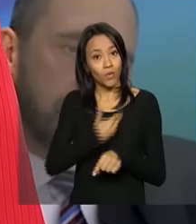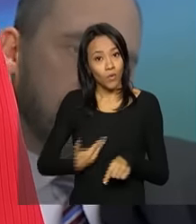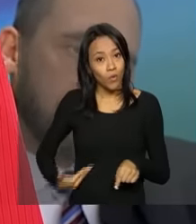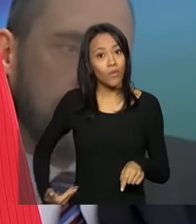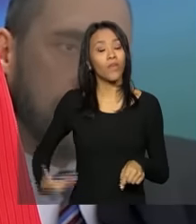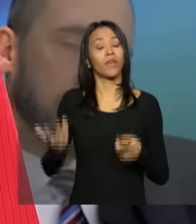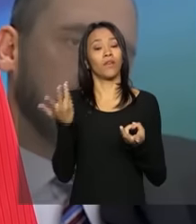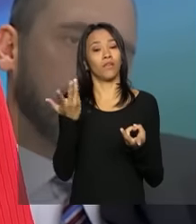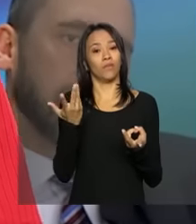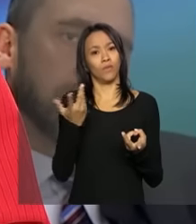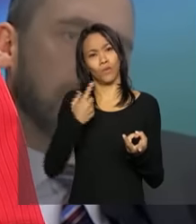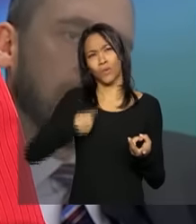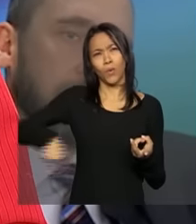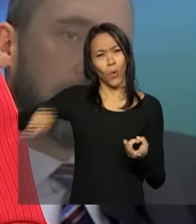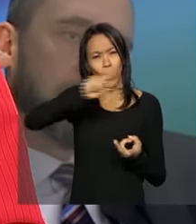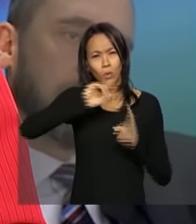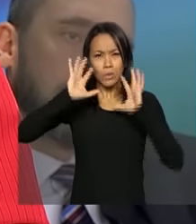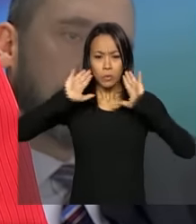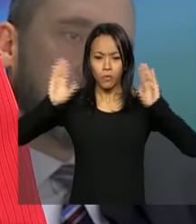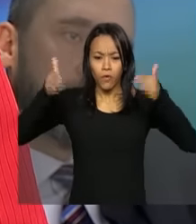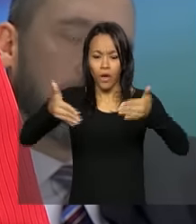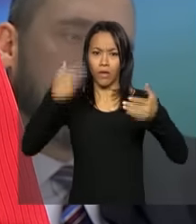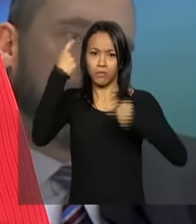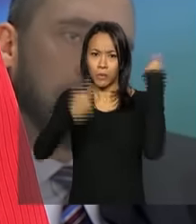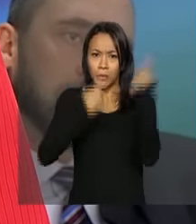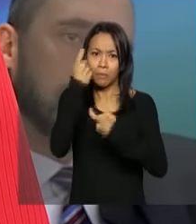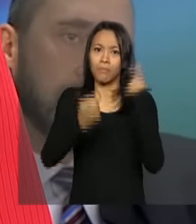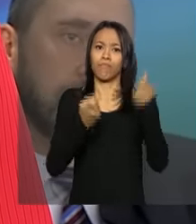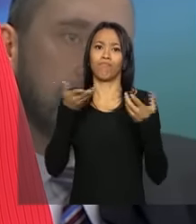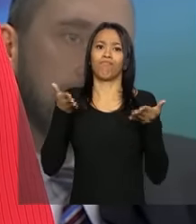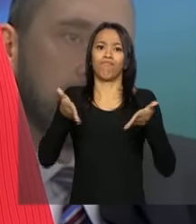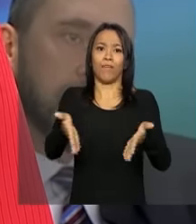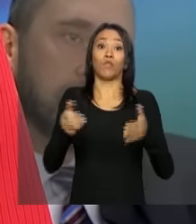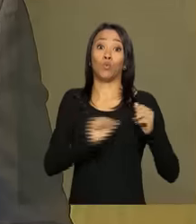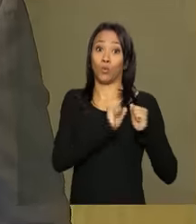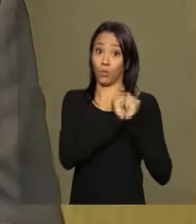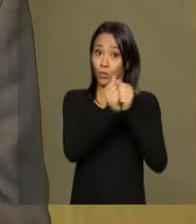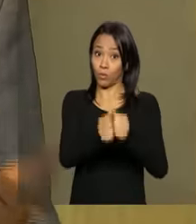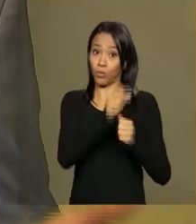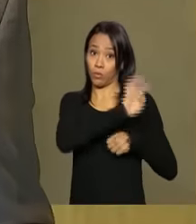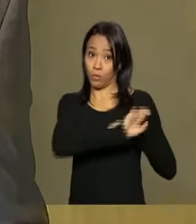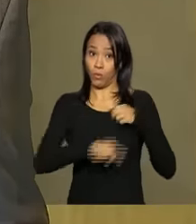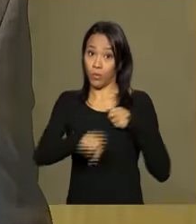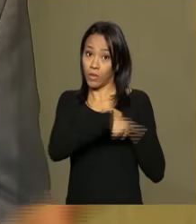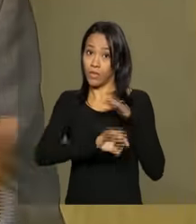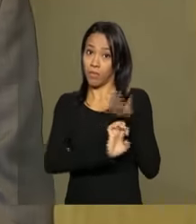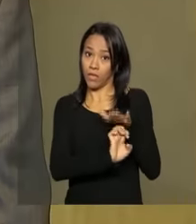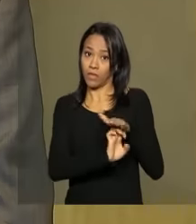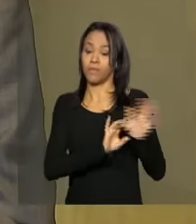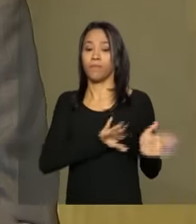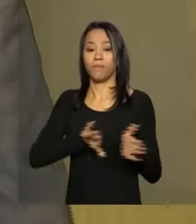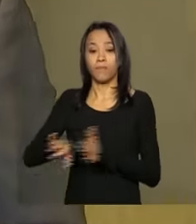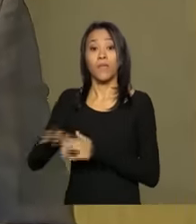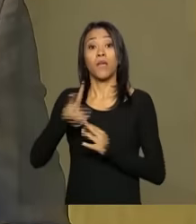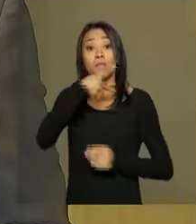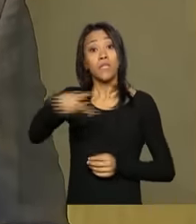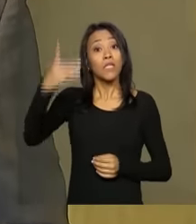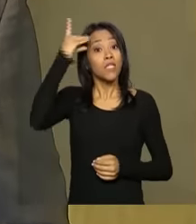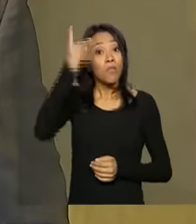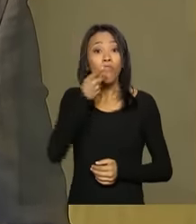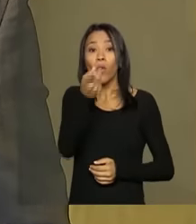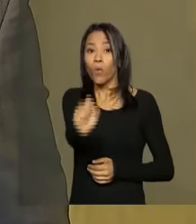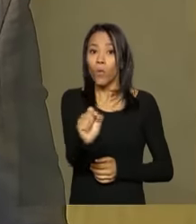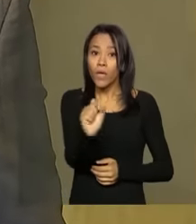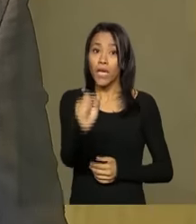que estavam todos envolvidos nessa questão, juntamente com as empresas. Dilma Rousseff também afirmou que o acordo